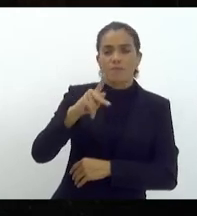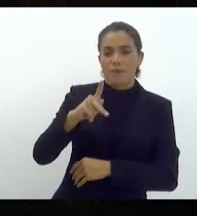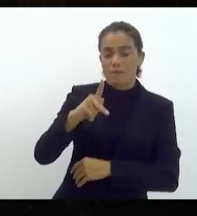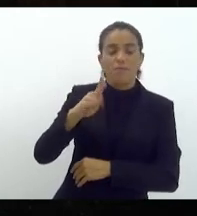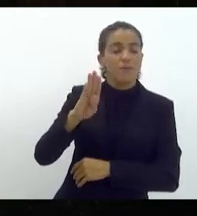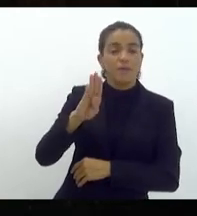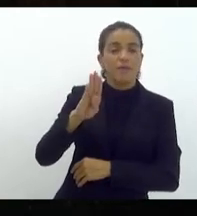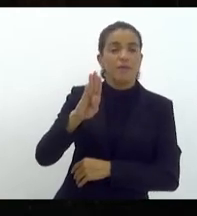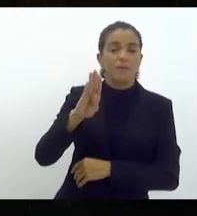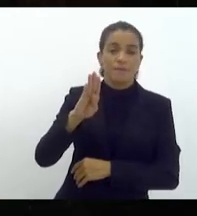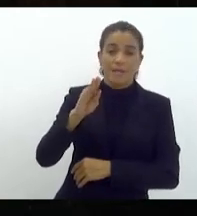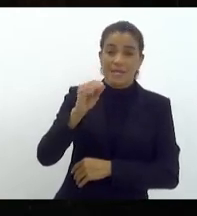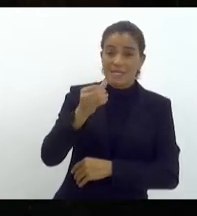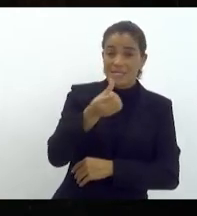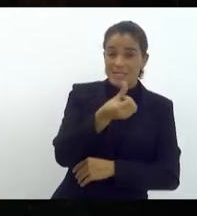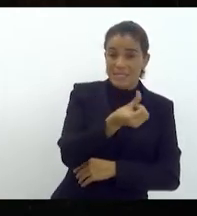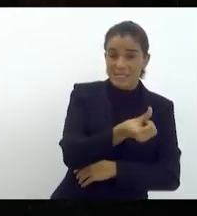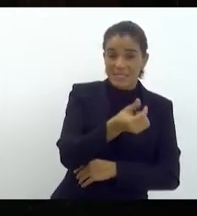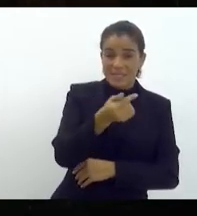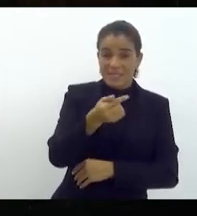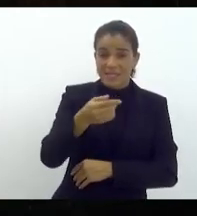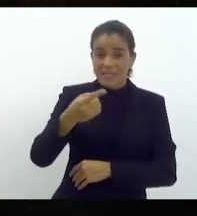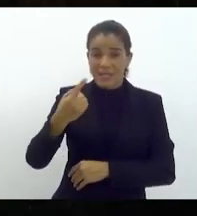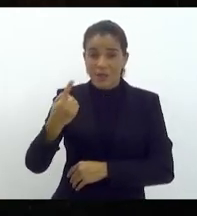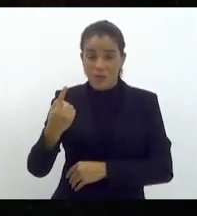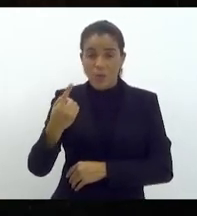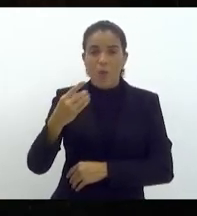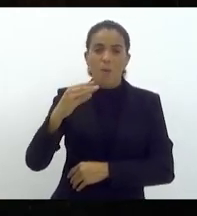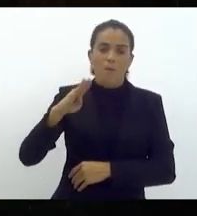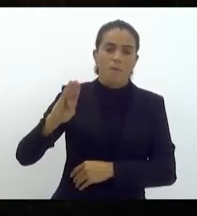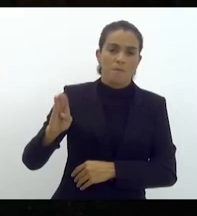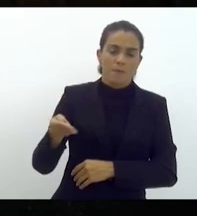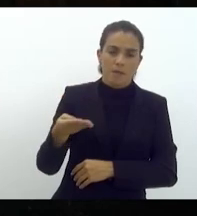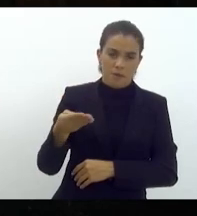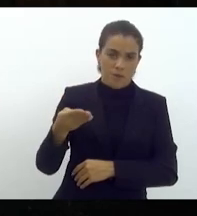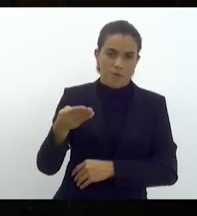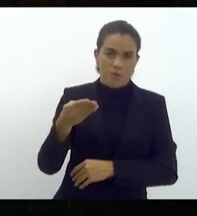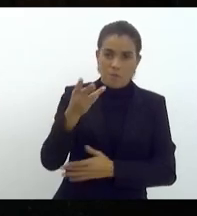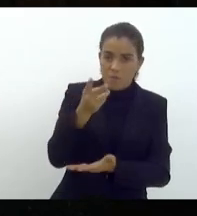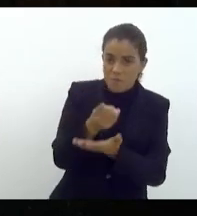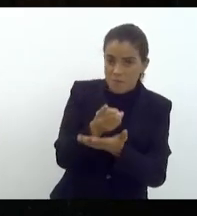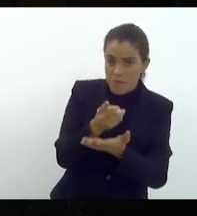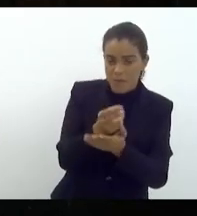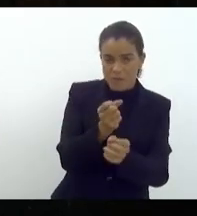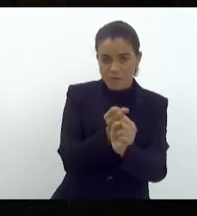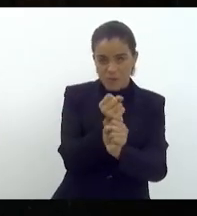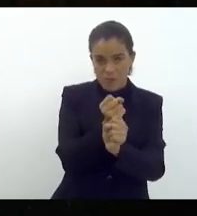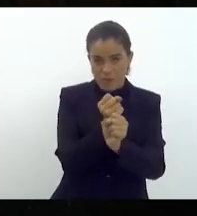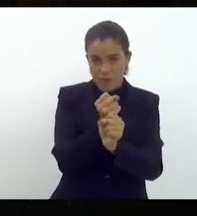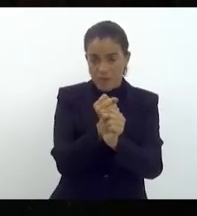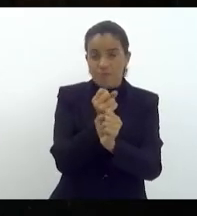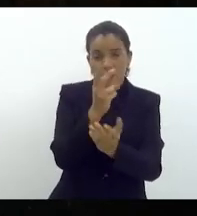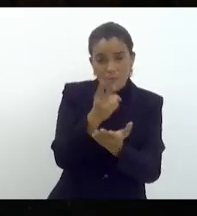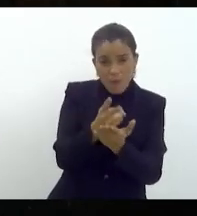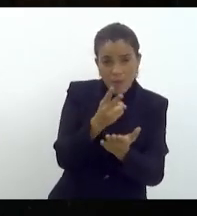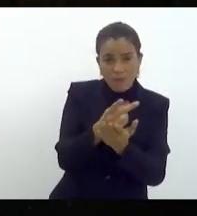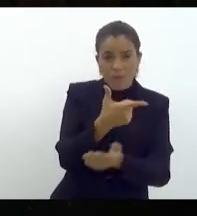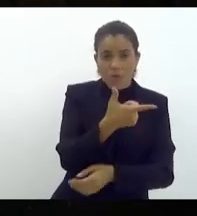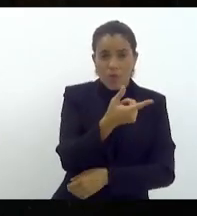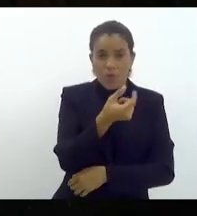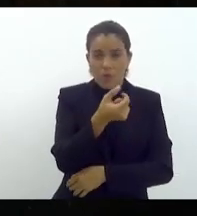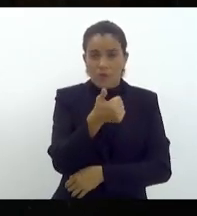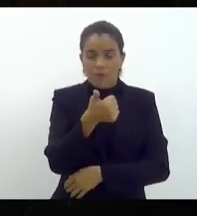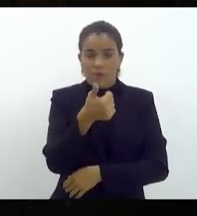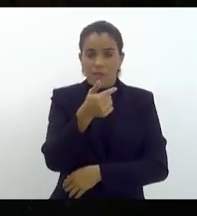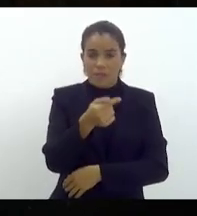671 bilhões no mesmo ano. Ainda em 2017, 47